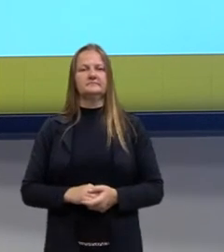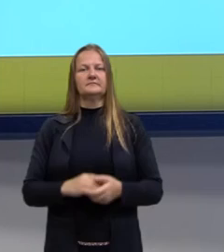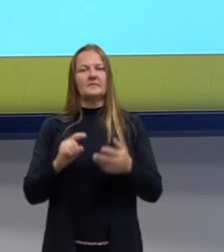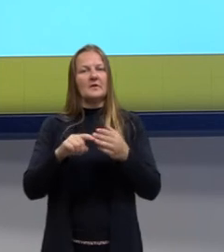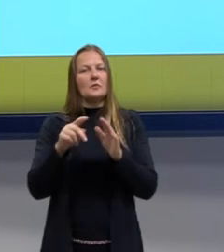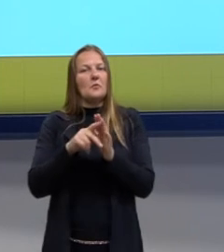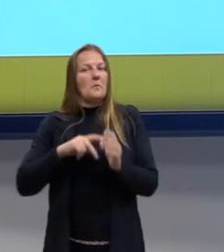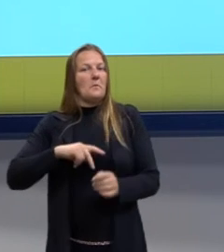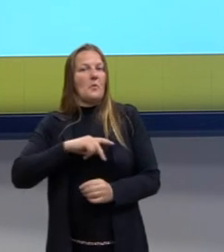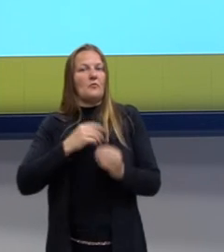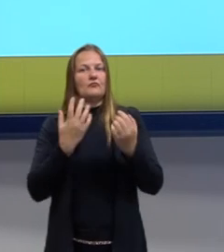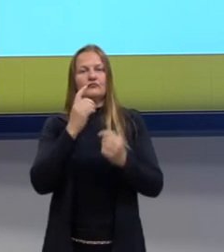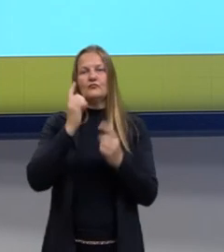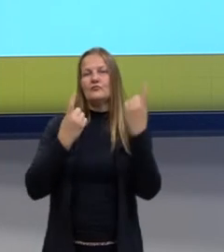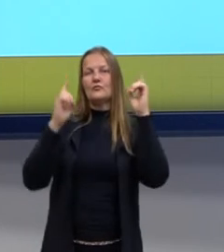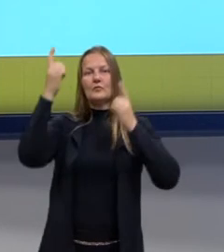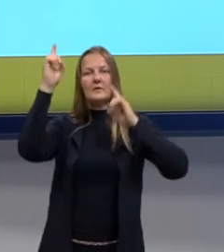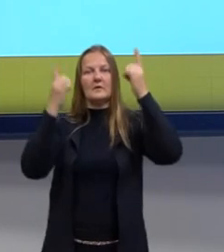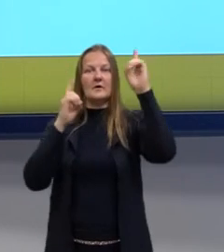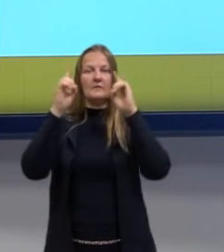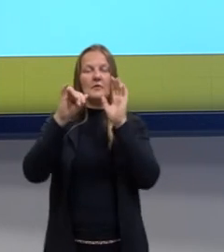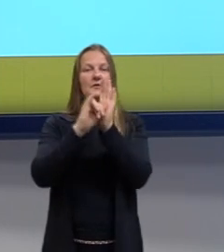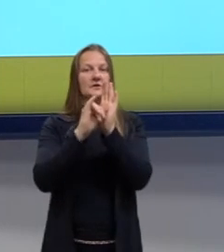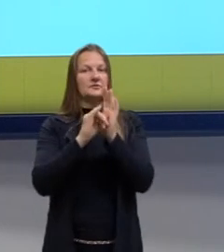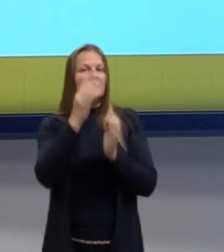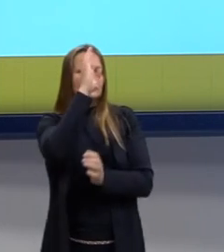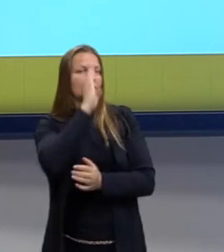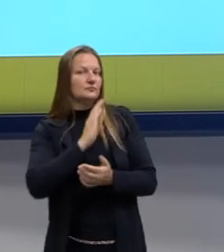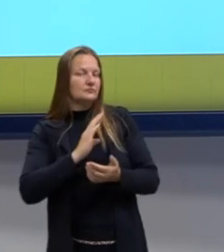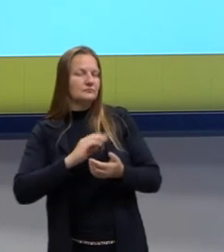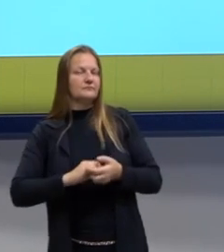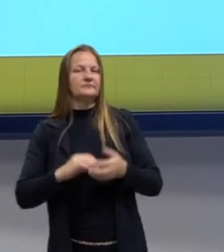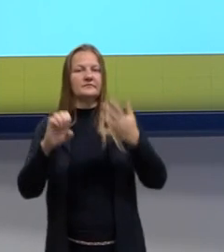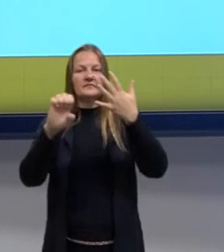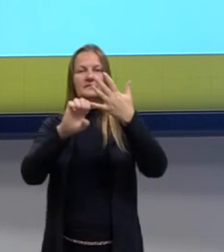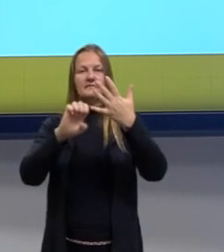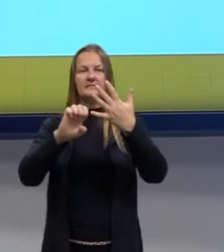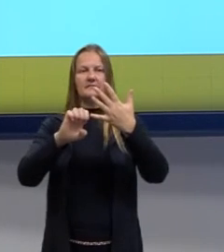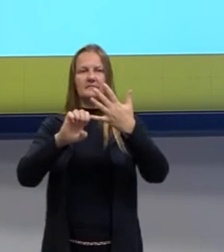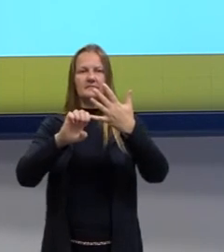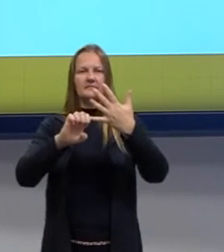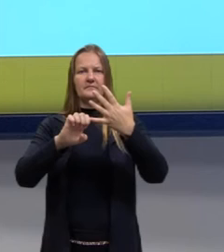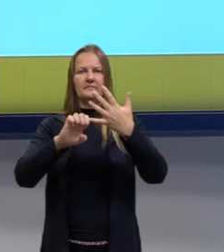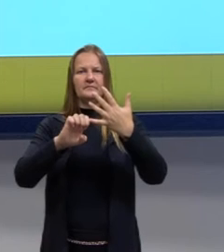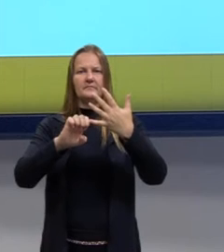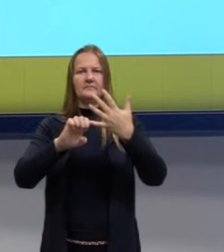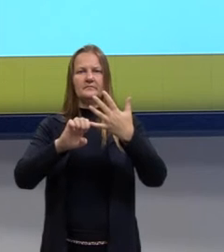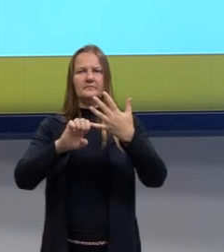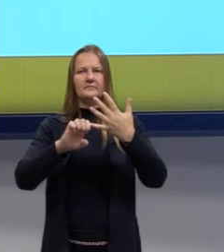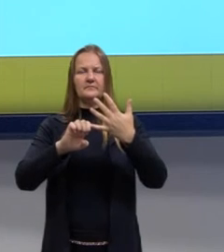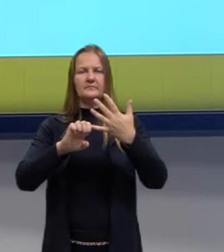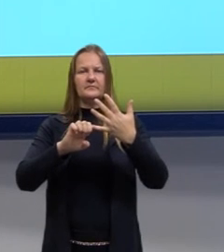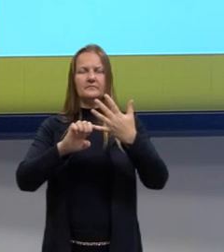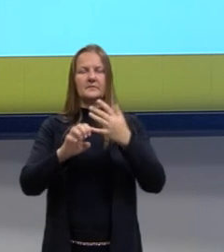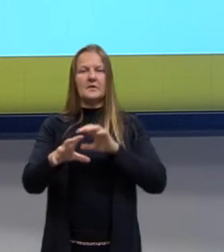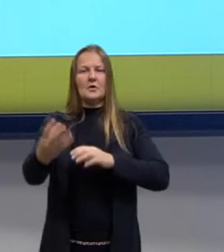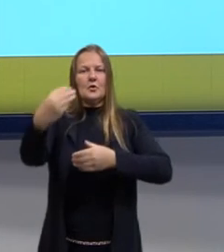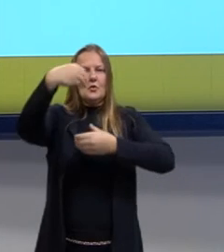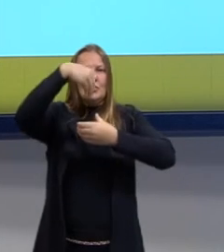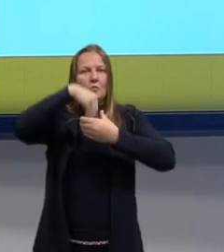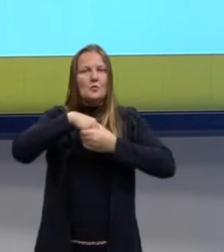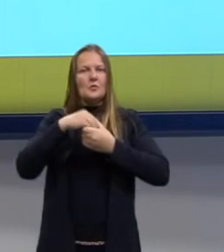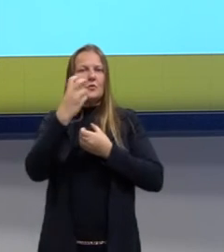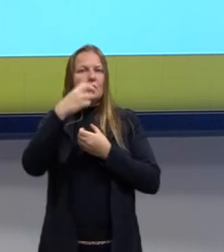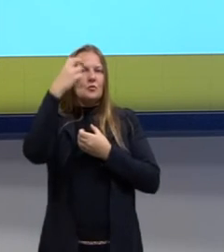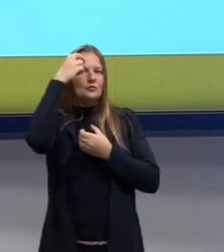fala do carnaval, fala da identidade brasileira, portanto. Alternativa E. O. Incorporava elementos da